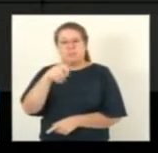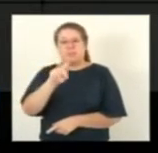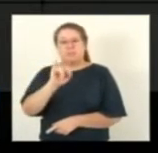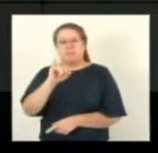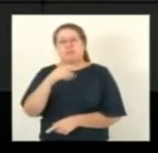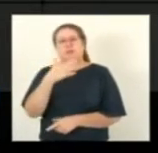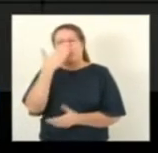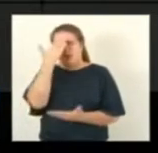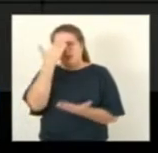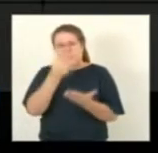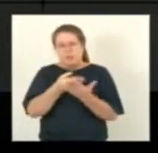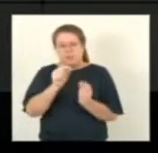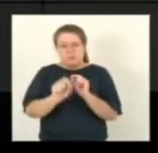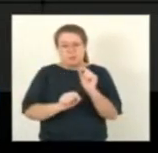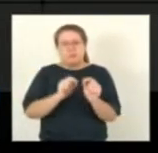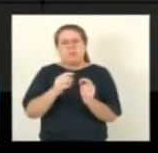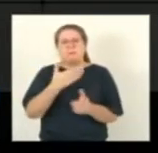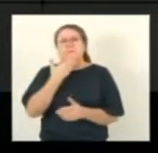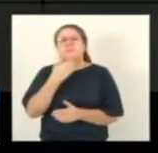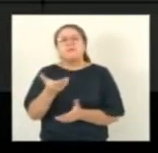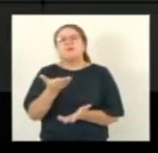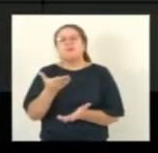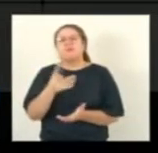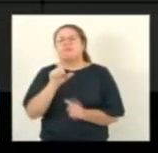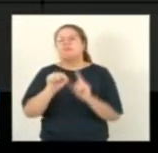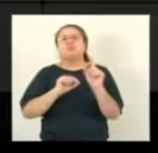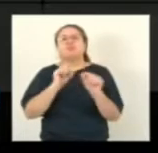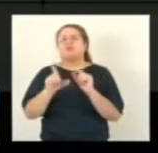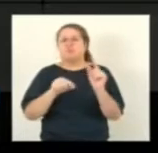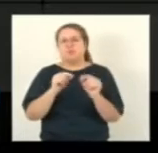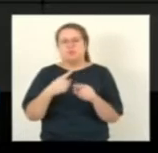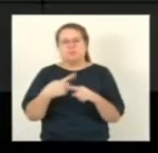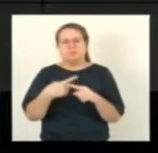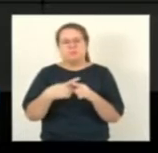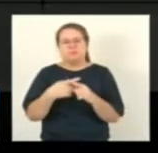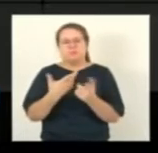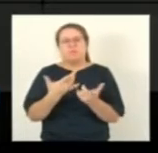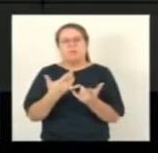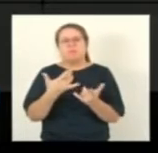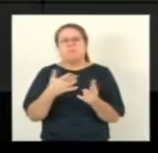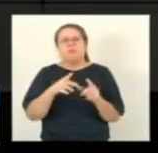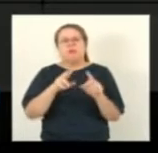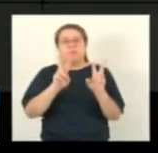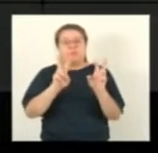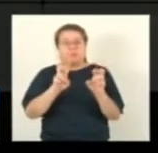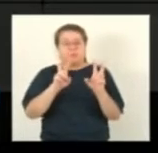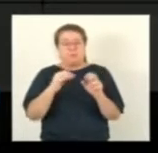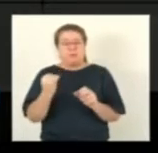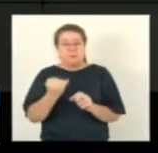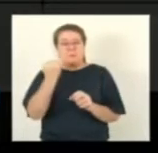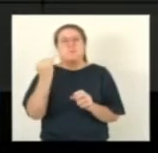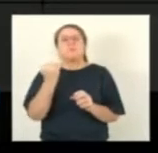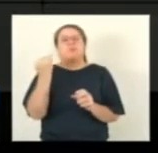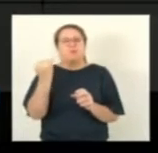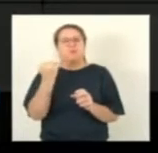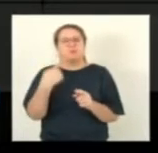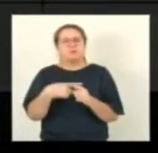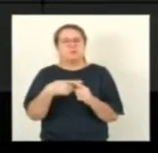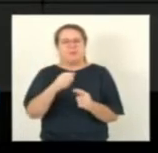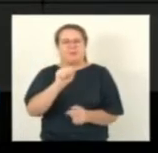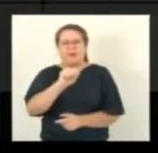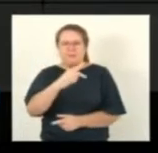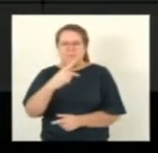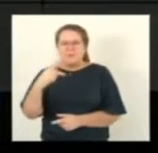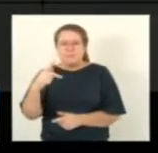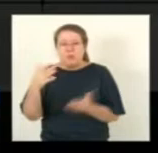acredito que o entendimento foi o melhor caminho porque é uma matéria extremamente importante ainda mais hoje em dia com aplicativos com era